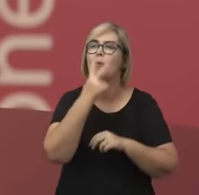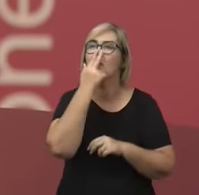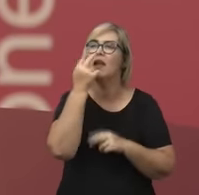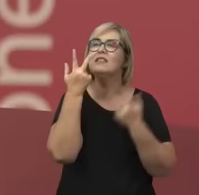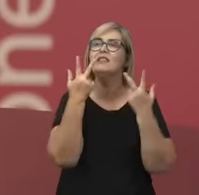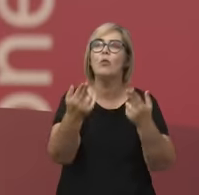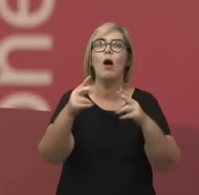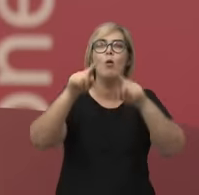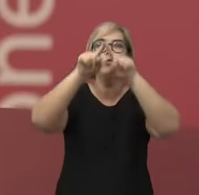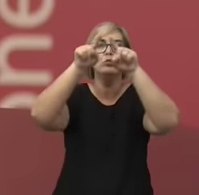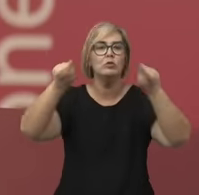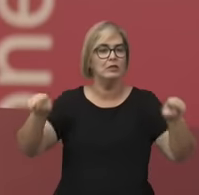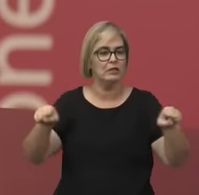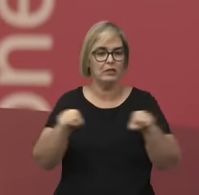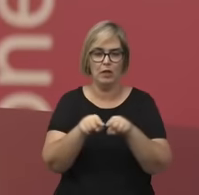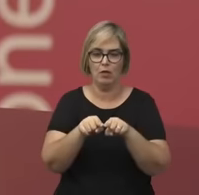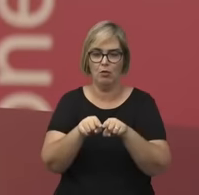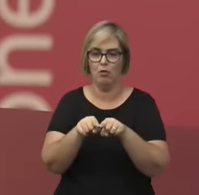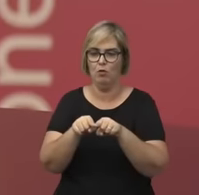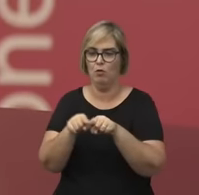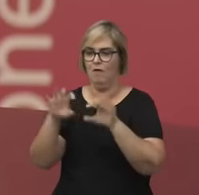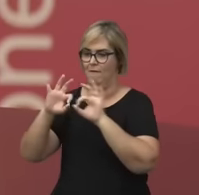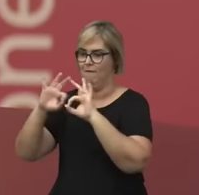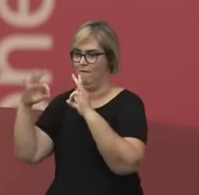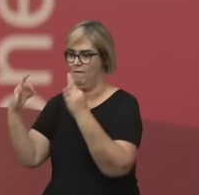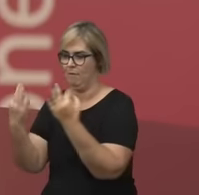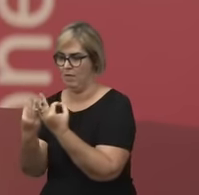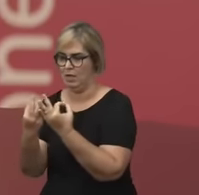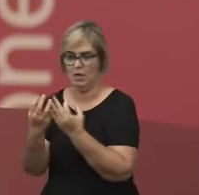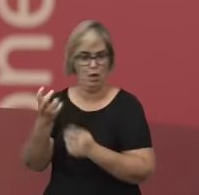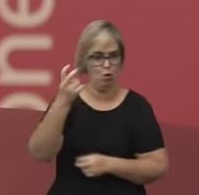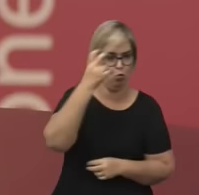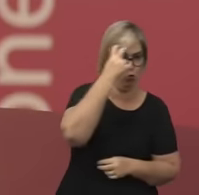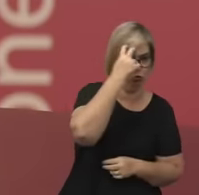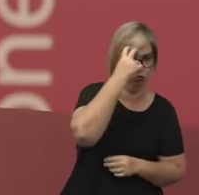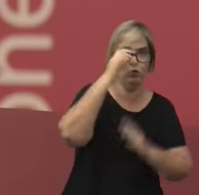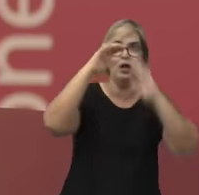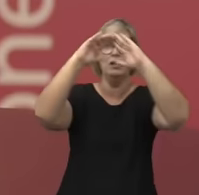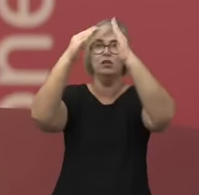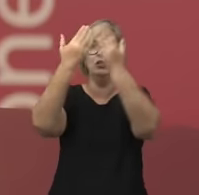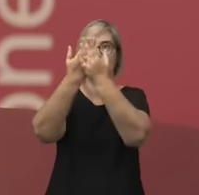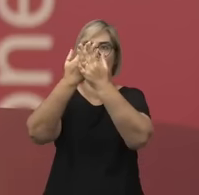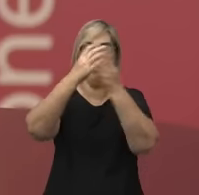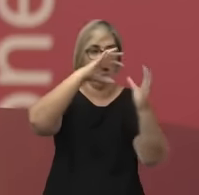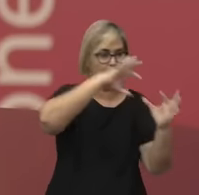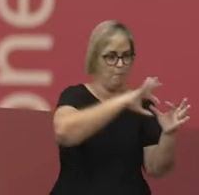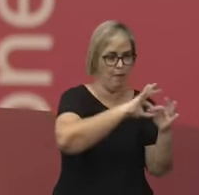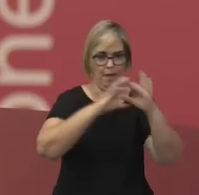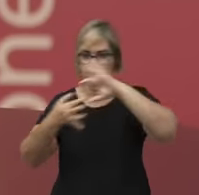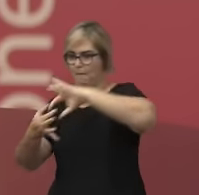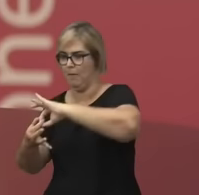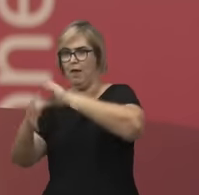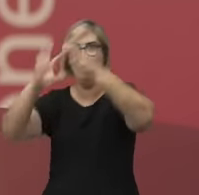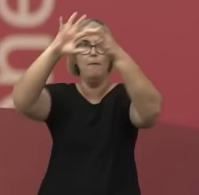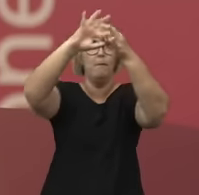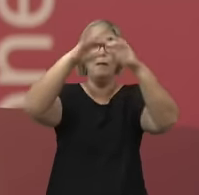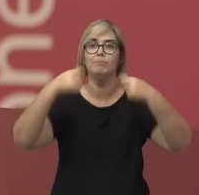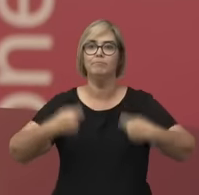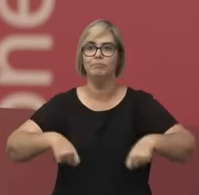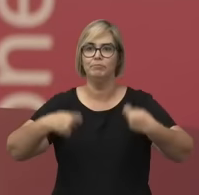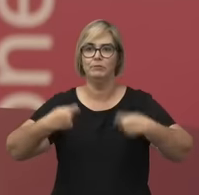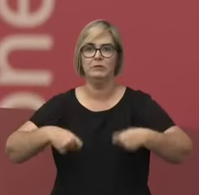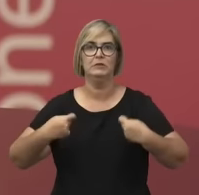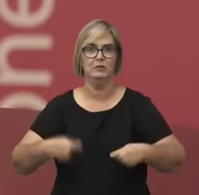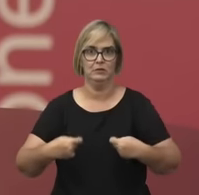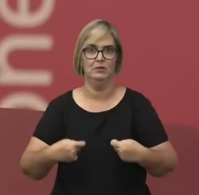família, cultura, escola, que precisa, de alguma maneira, caminhar junto para a garantia